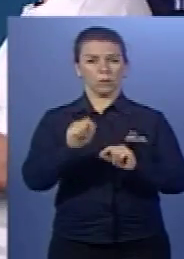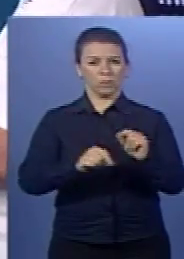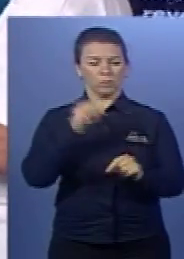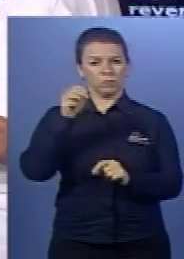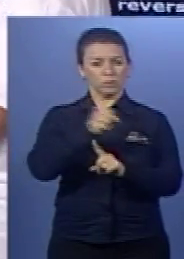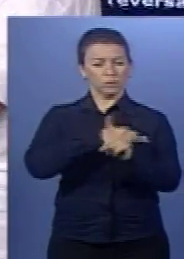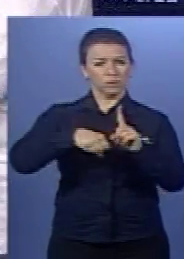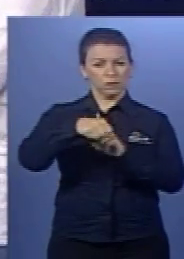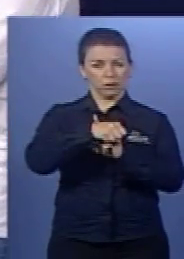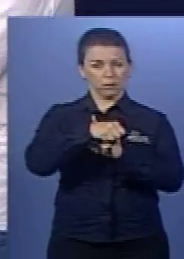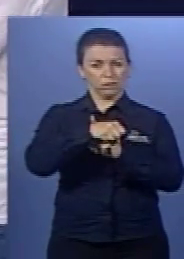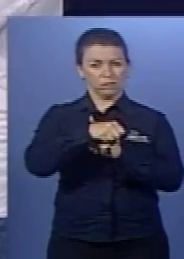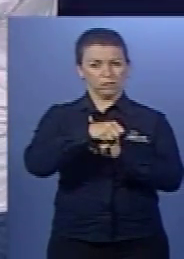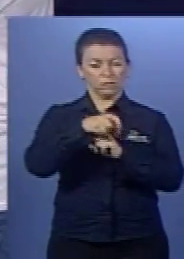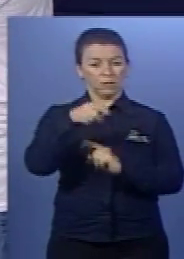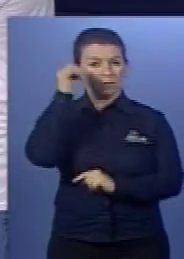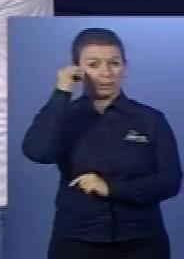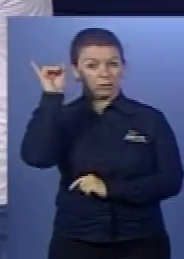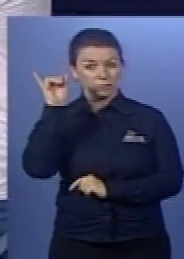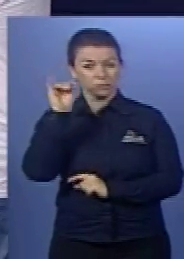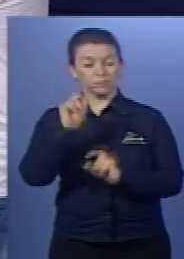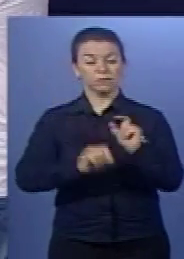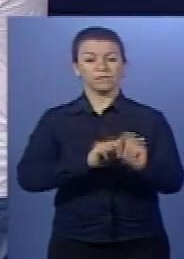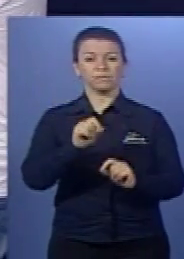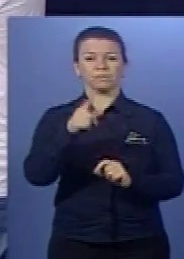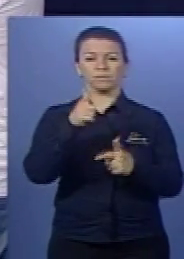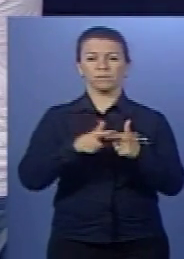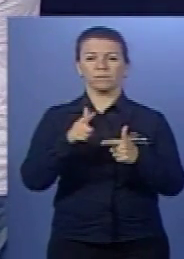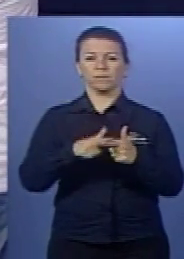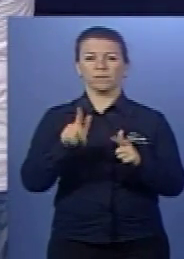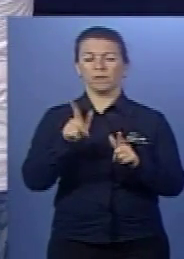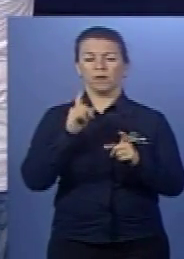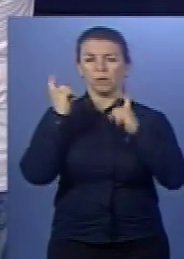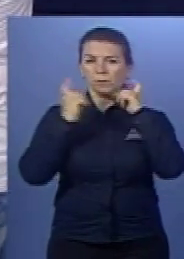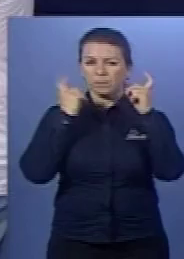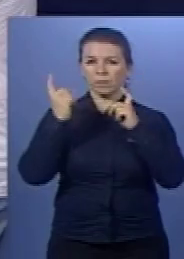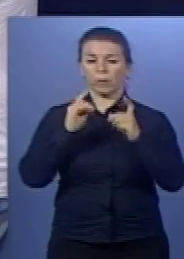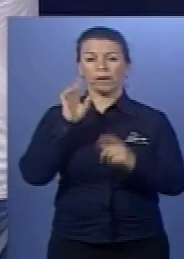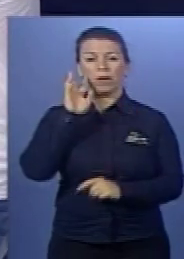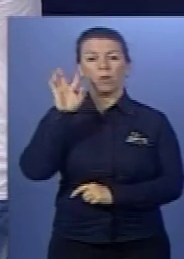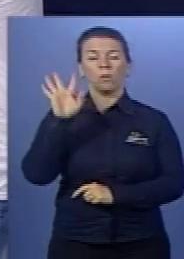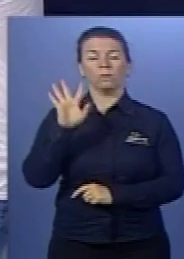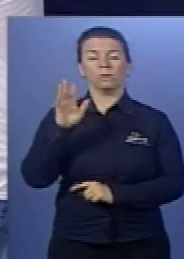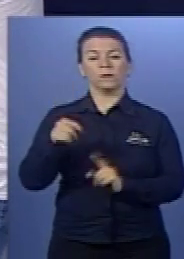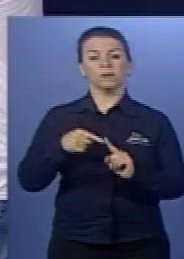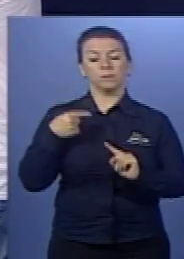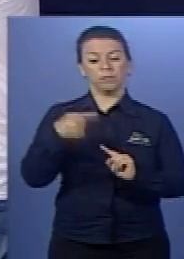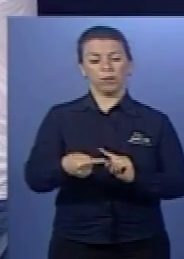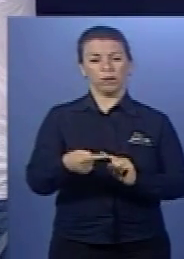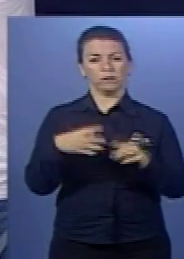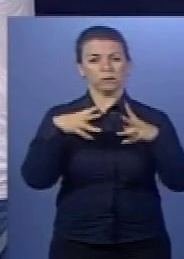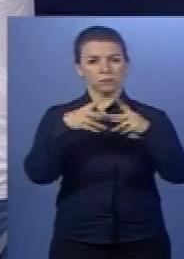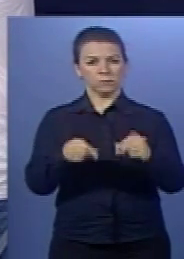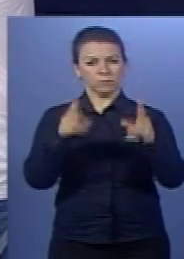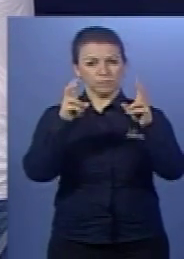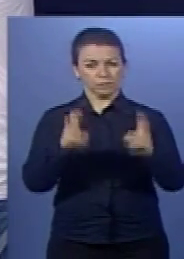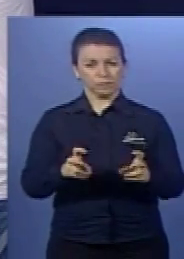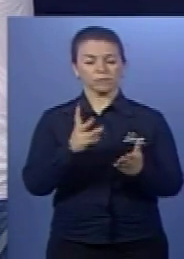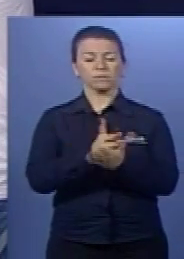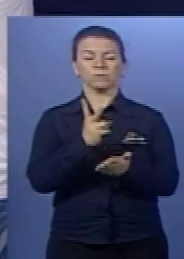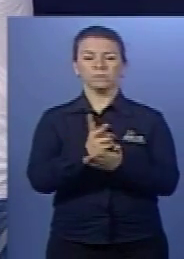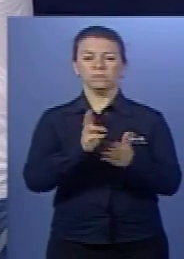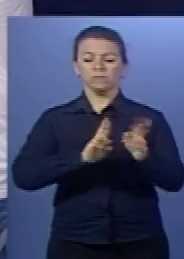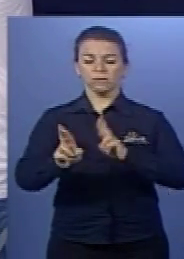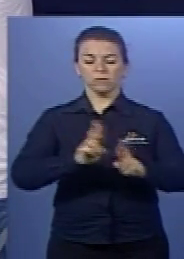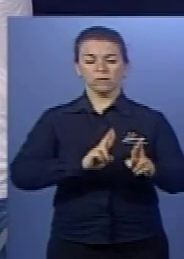social. Social, é uma problemática. Não se preocupar tanto com as consequências. Não, não, não. Todos os temas sempre se